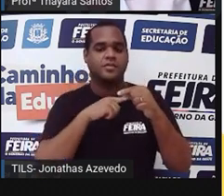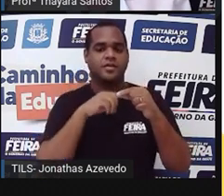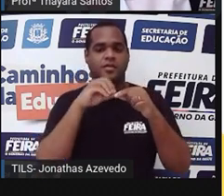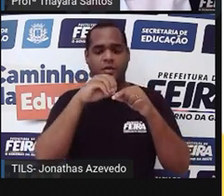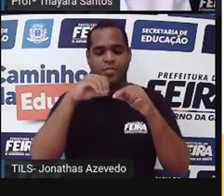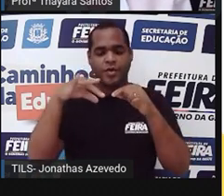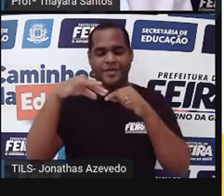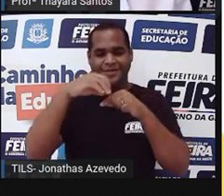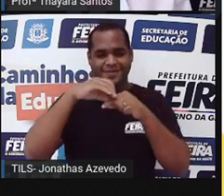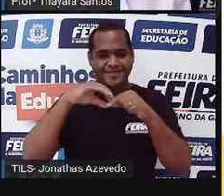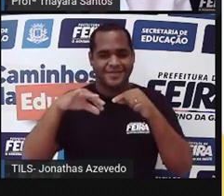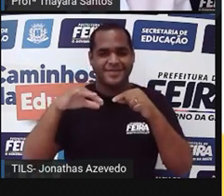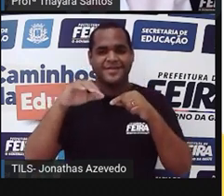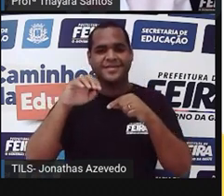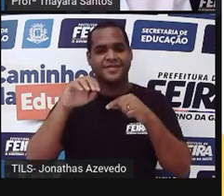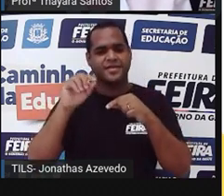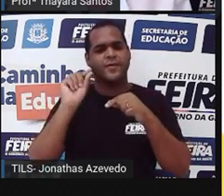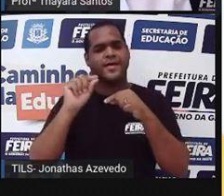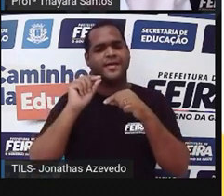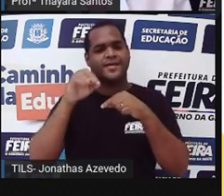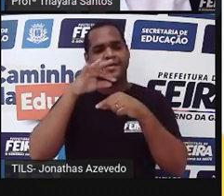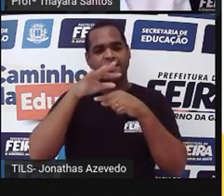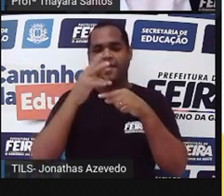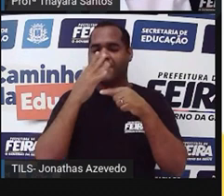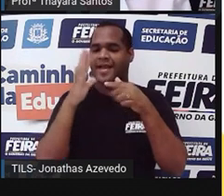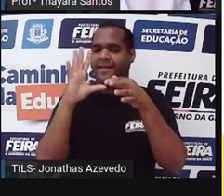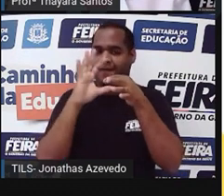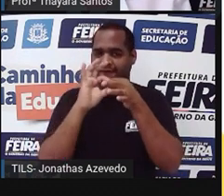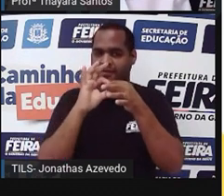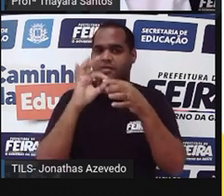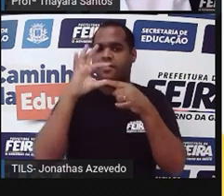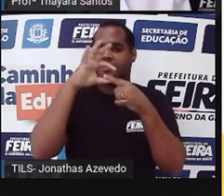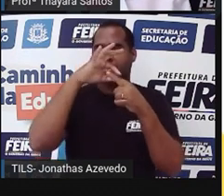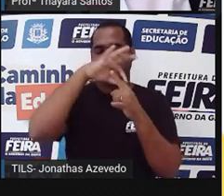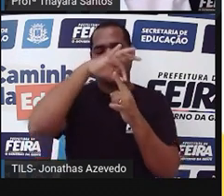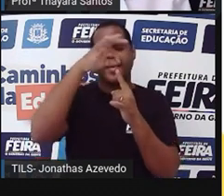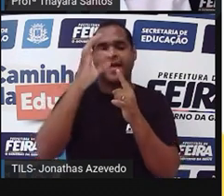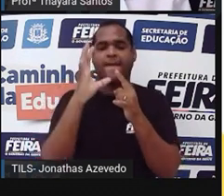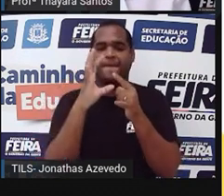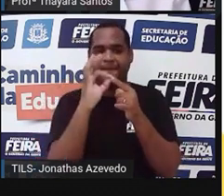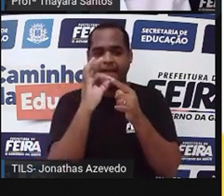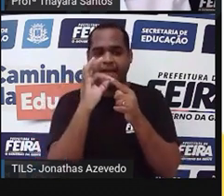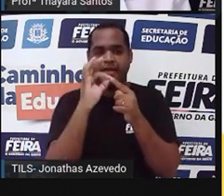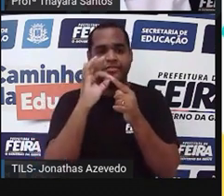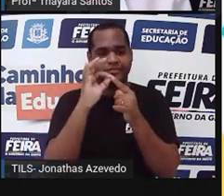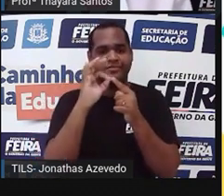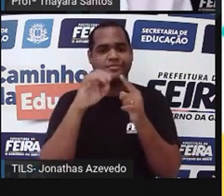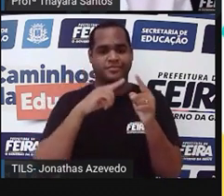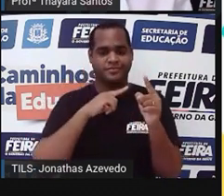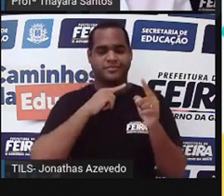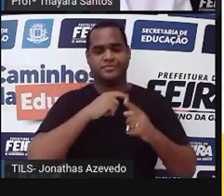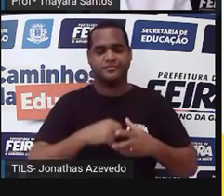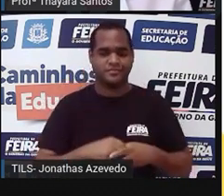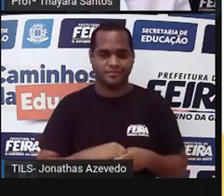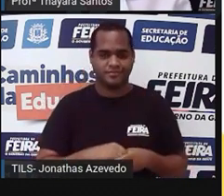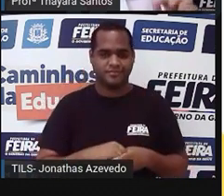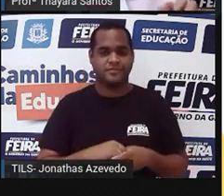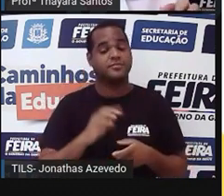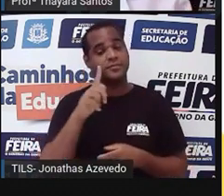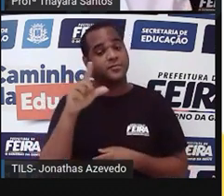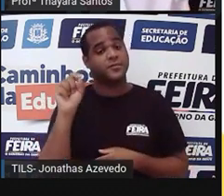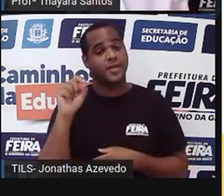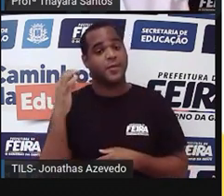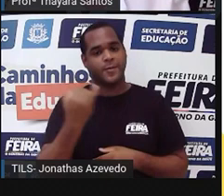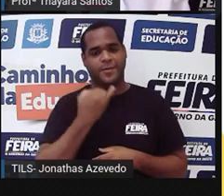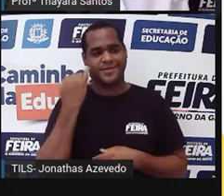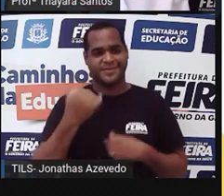esporos. E essa cápsula vai estar presa aqui no gametófito por meio da haste. E uma coisa